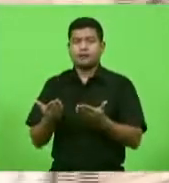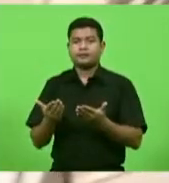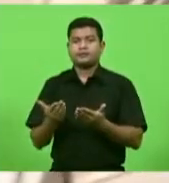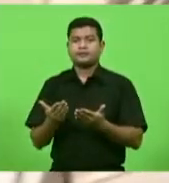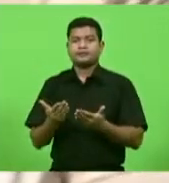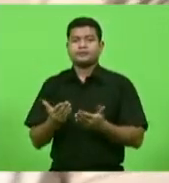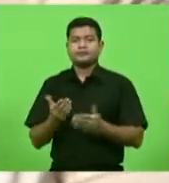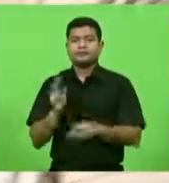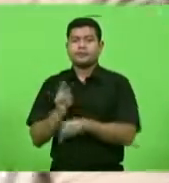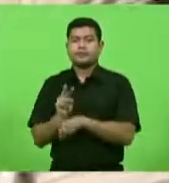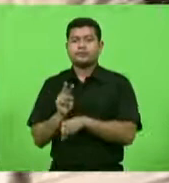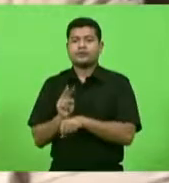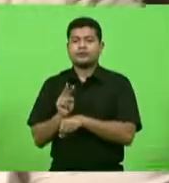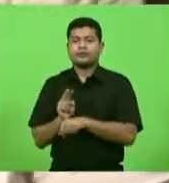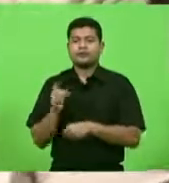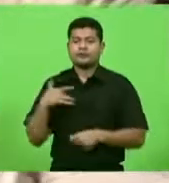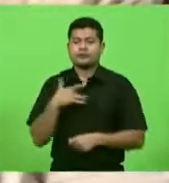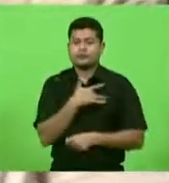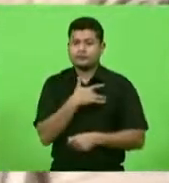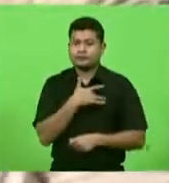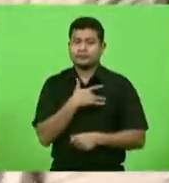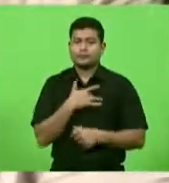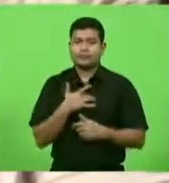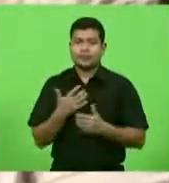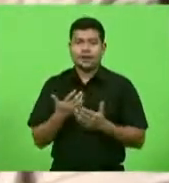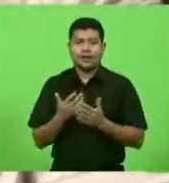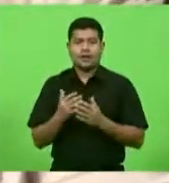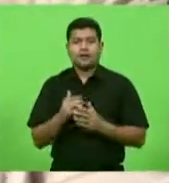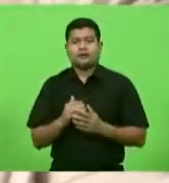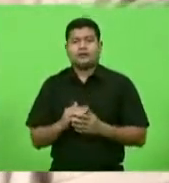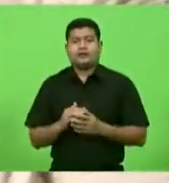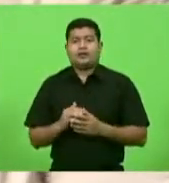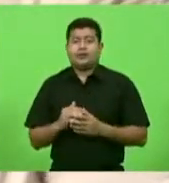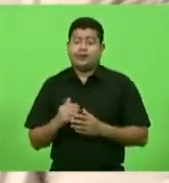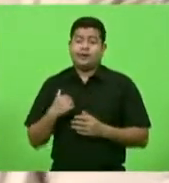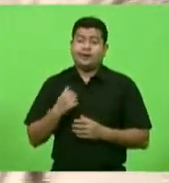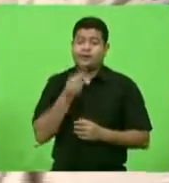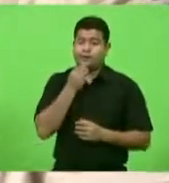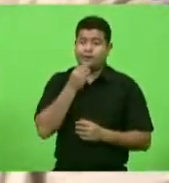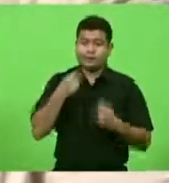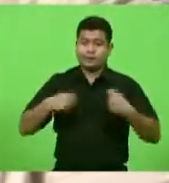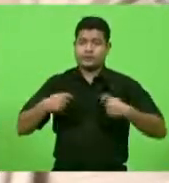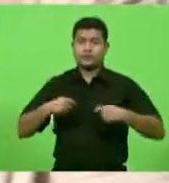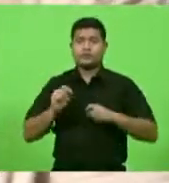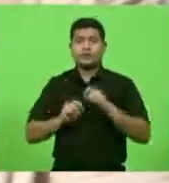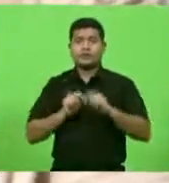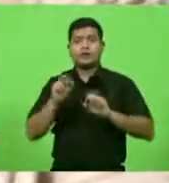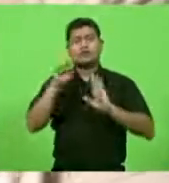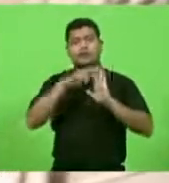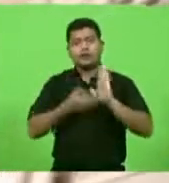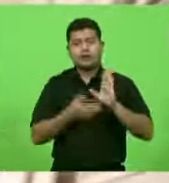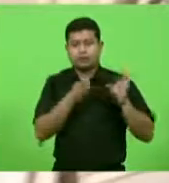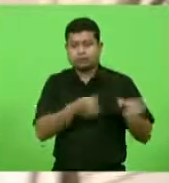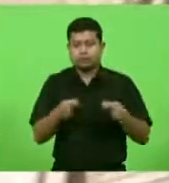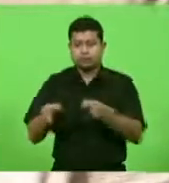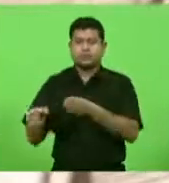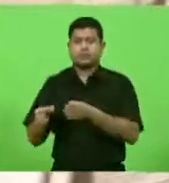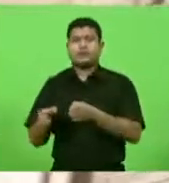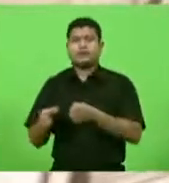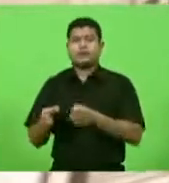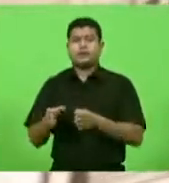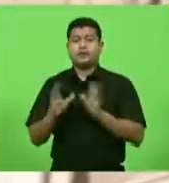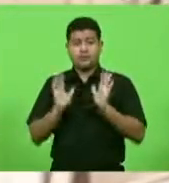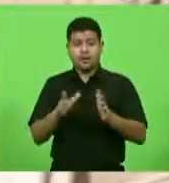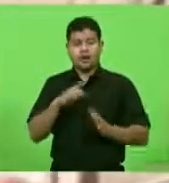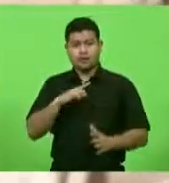evidentemente que há já todo um regramento para o seu exercício que já está posto com medidas de